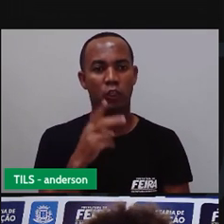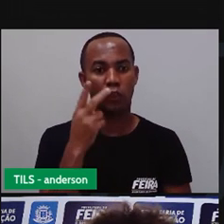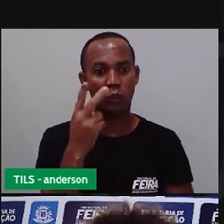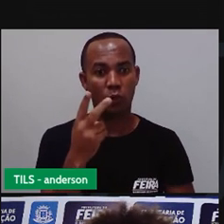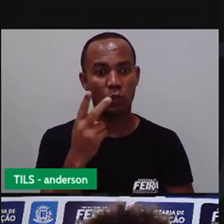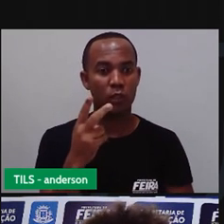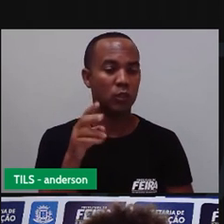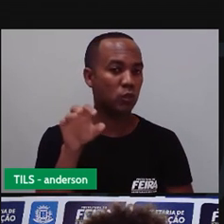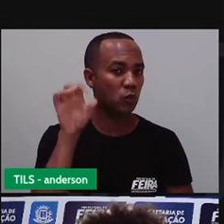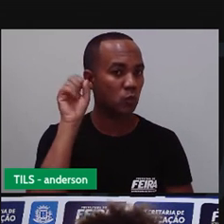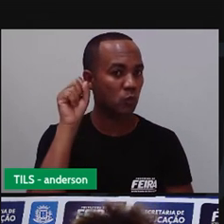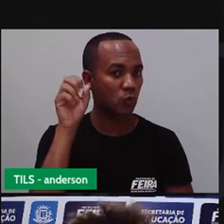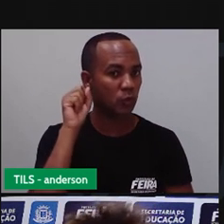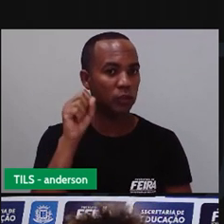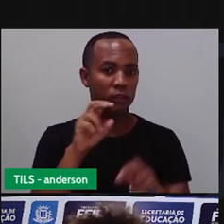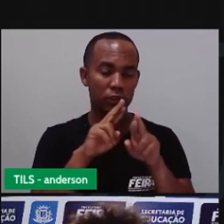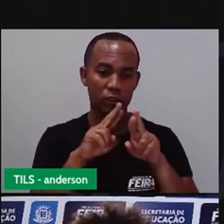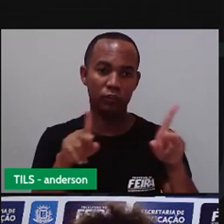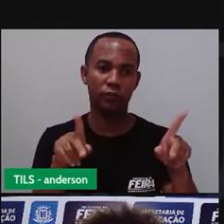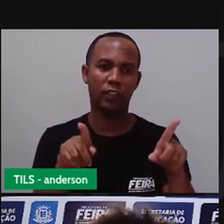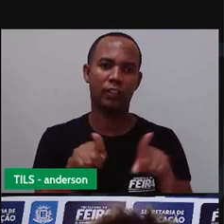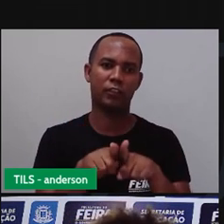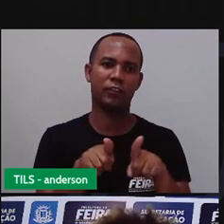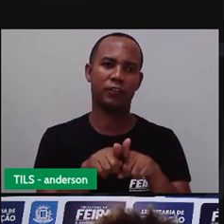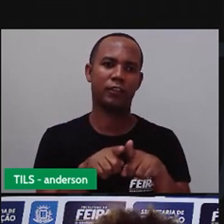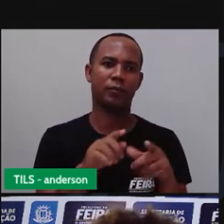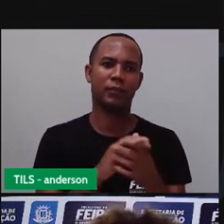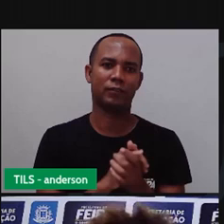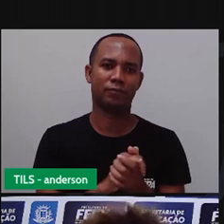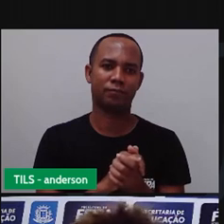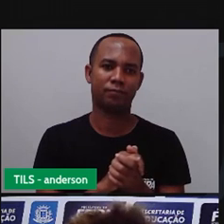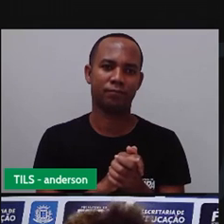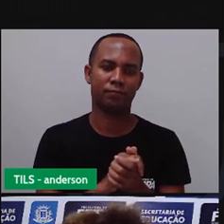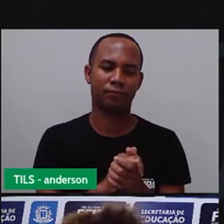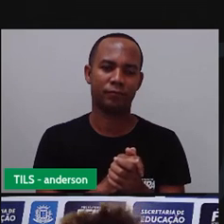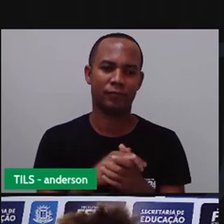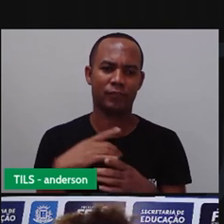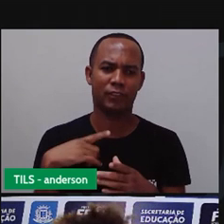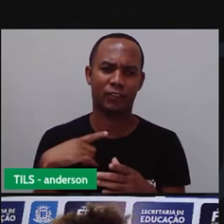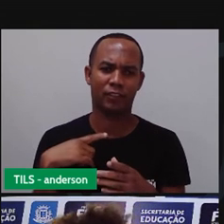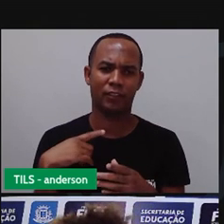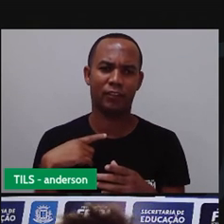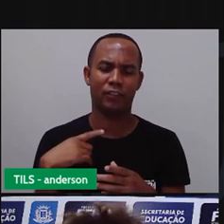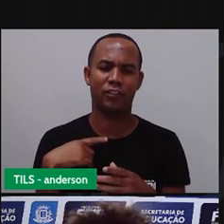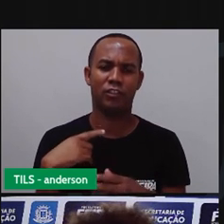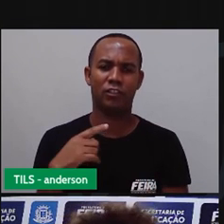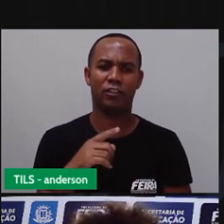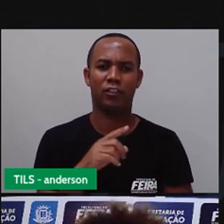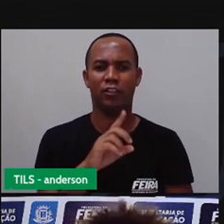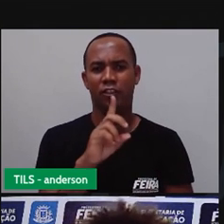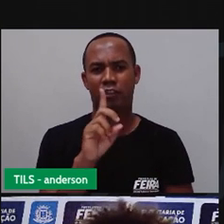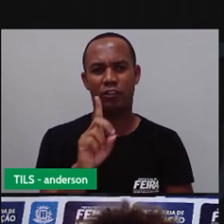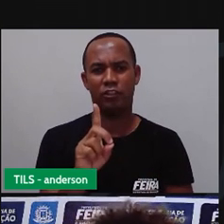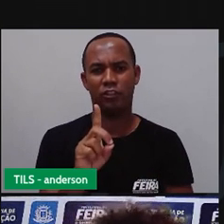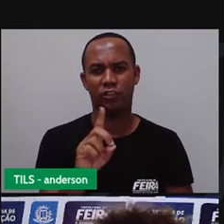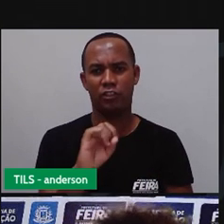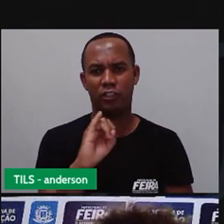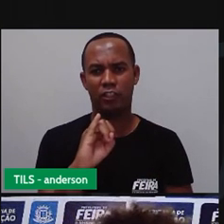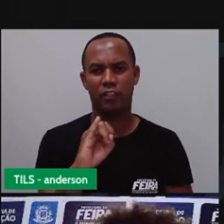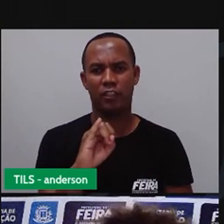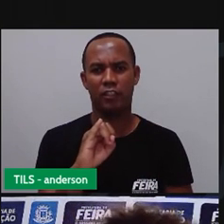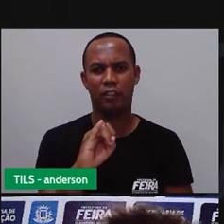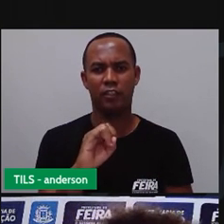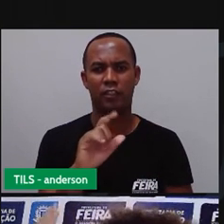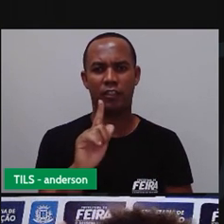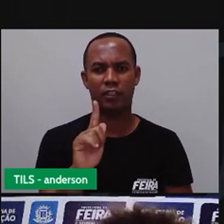duas consoantes E dois sons o quê? Diferentes, né? Temos dígrafos também Que é uma consoante E uma vogal Mas